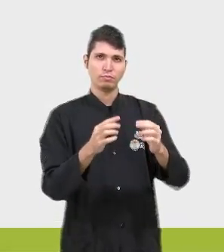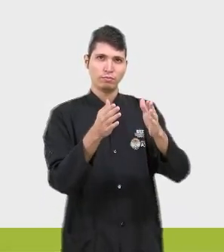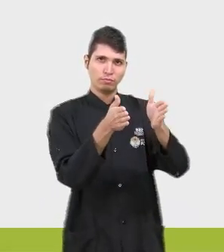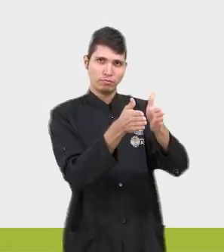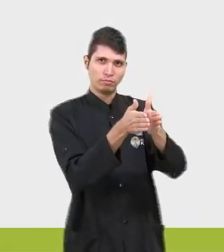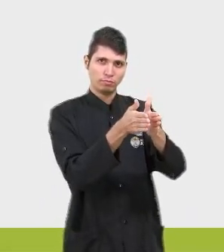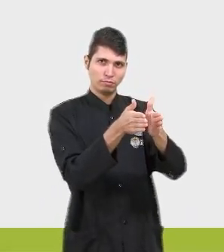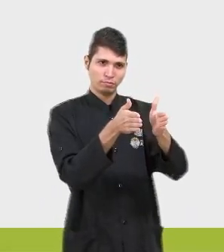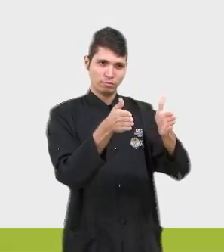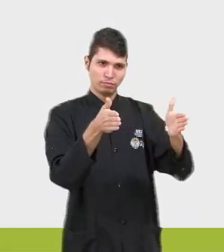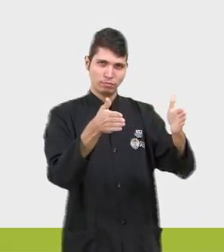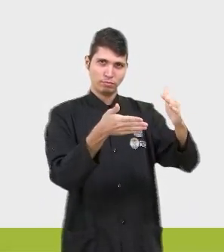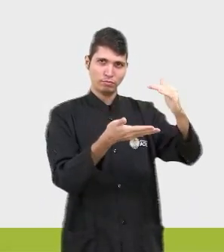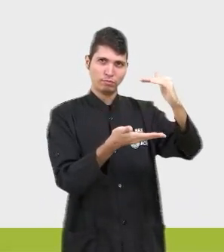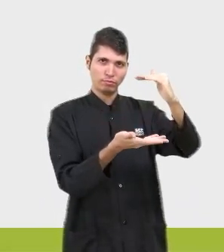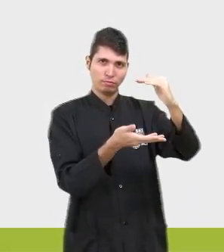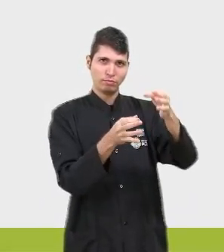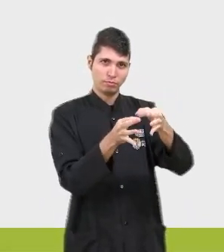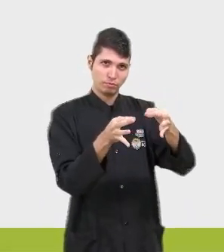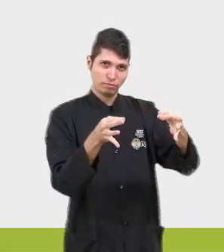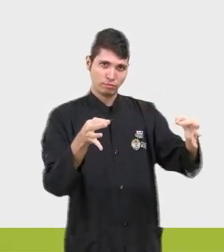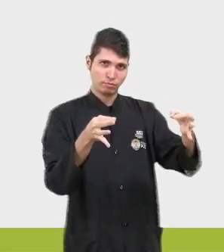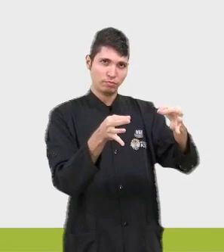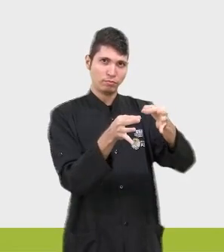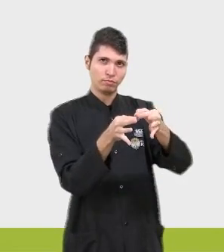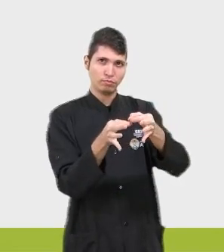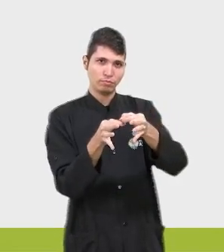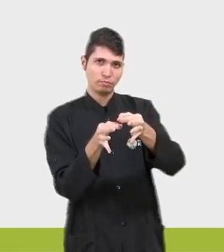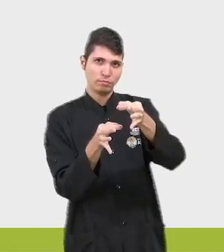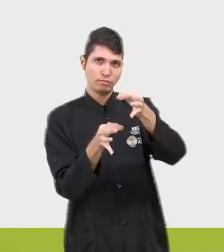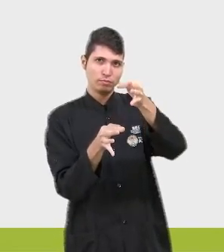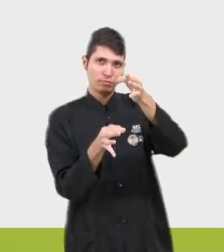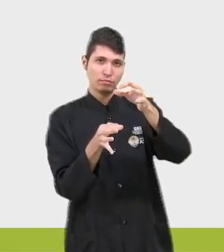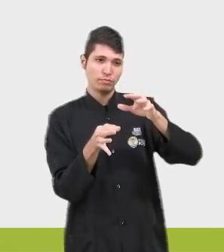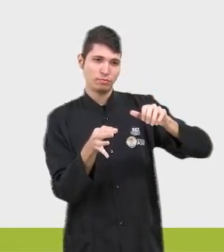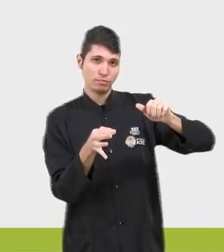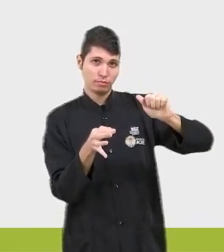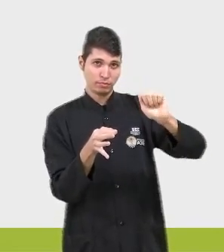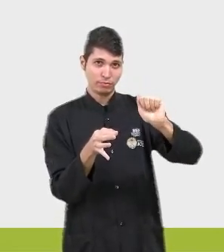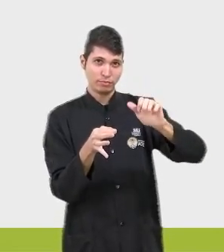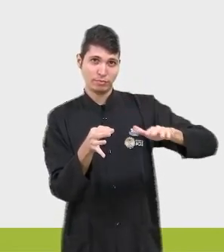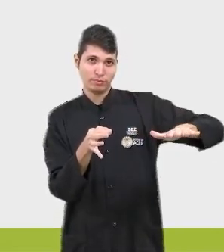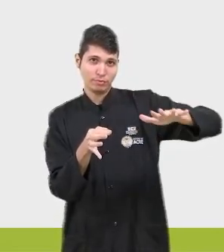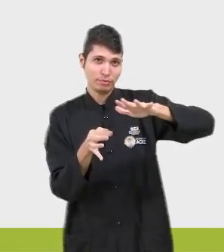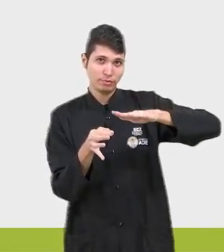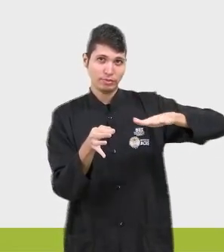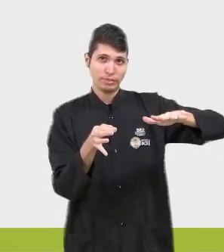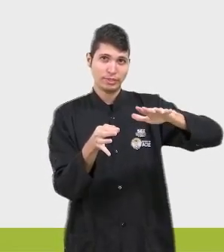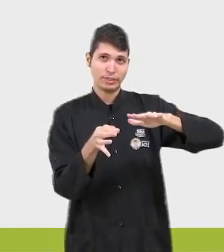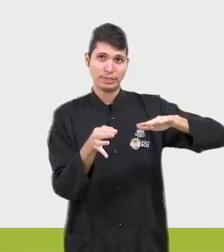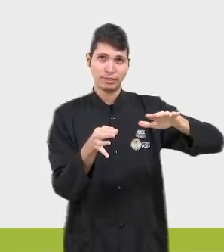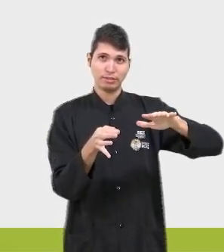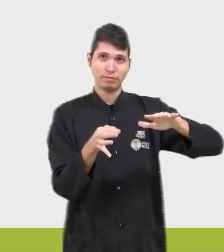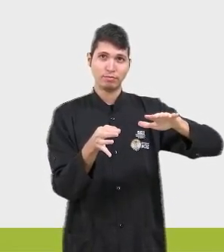Olha aqui, comprimento versus largura. Lembrando que a área do retângulo é base